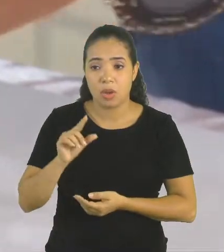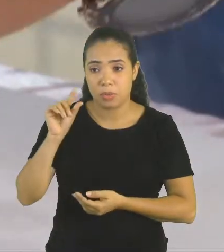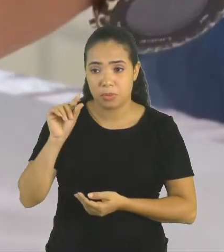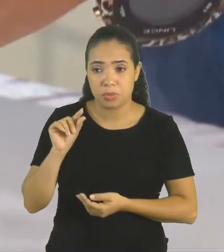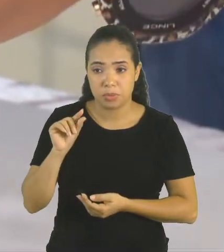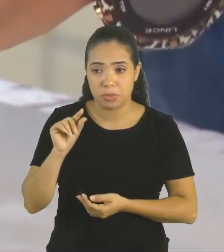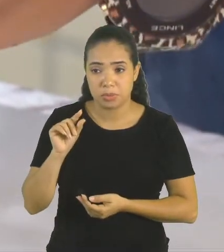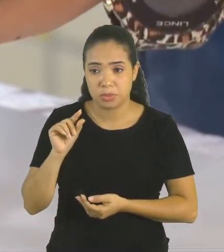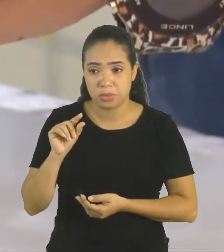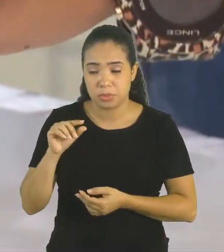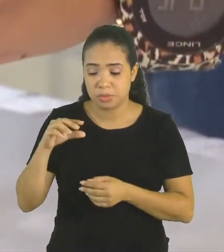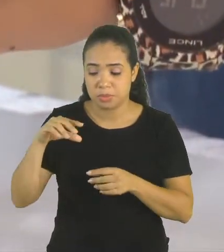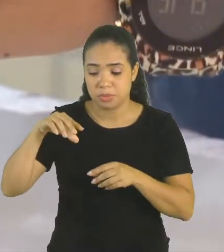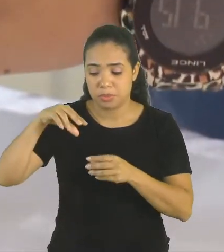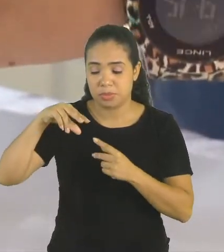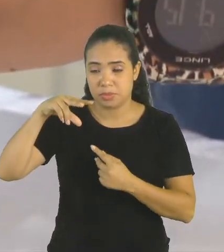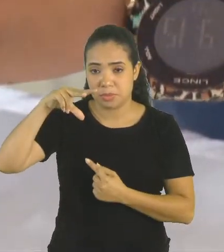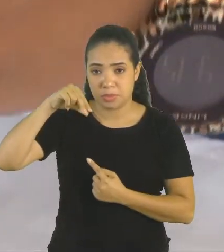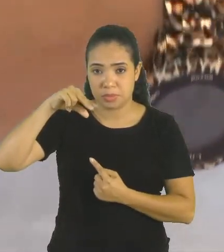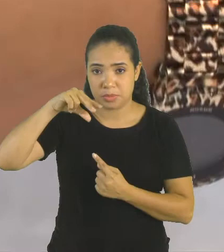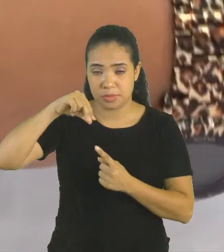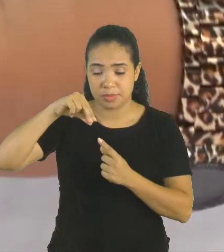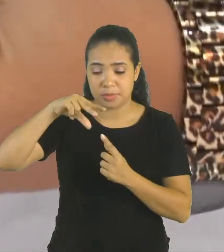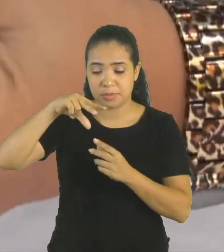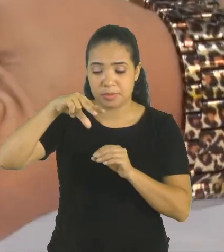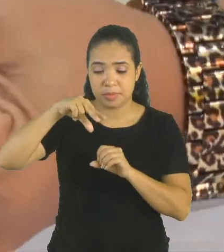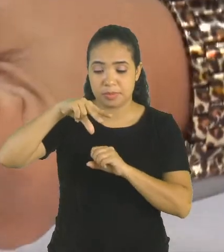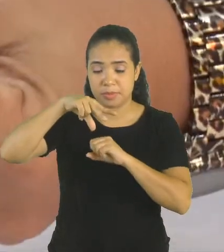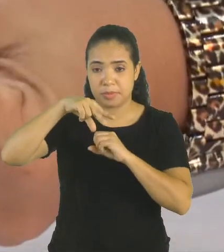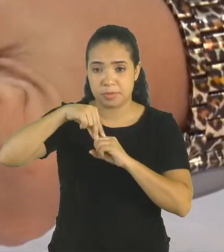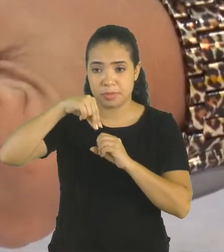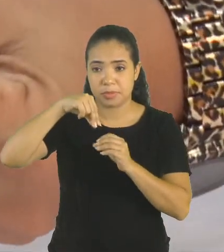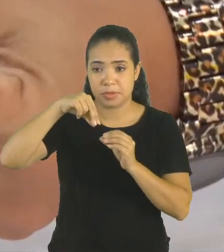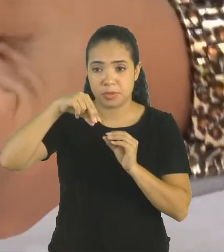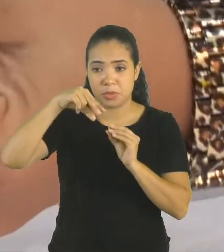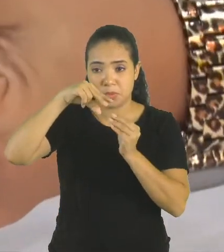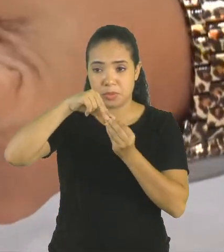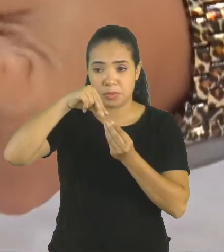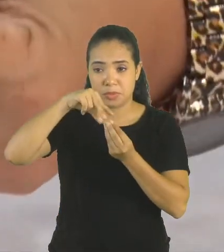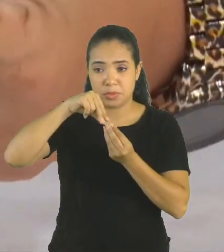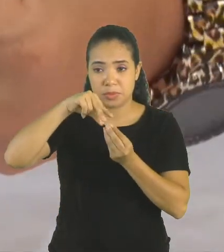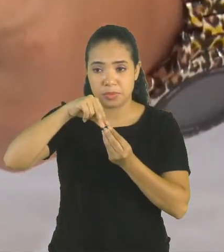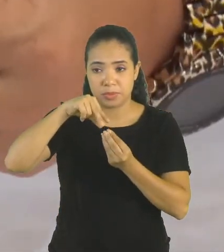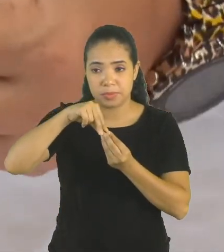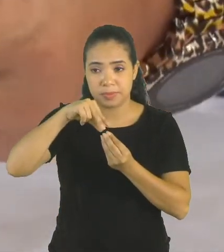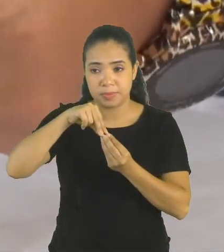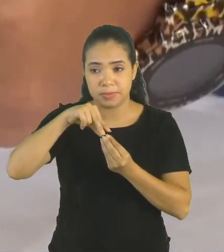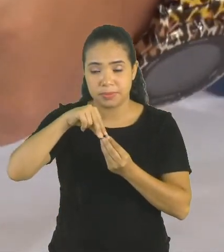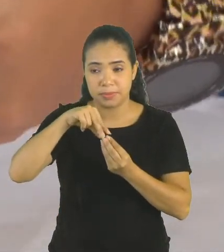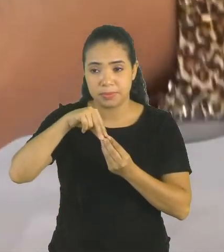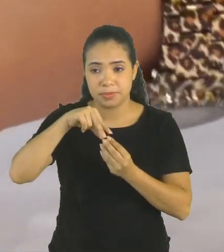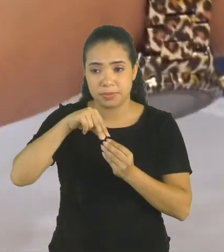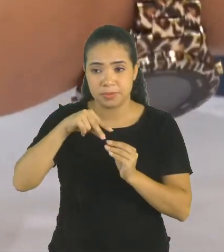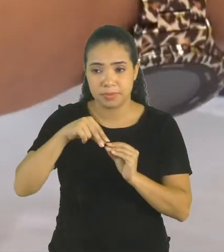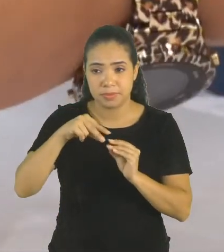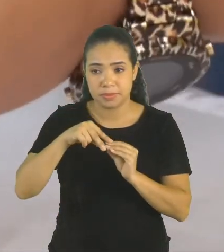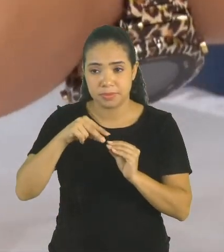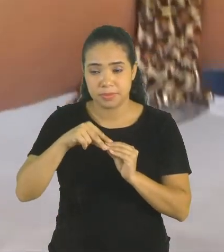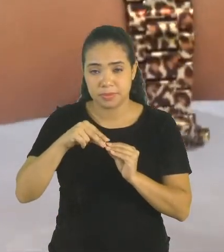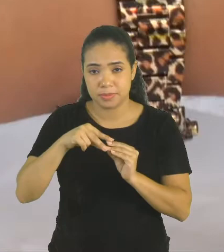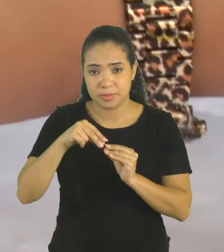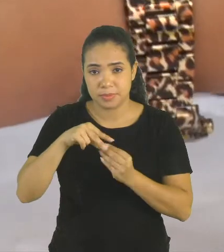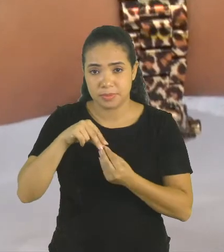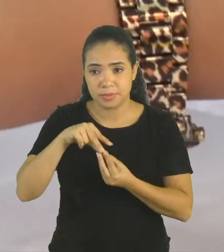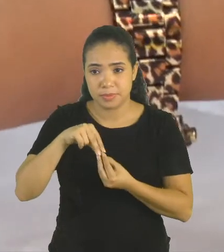Colocar na ponta do prendedor, dessa forma. De forma que ele fique